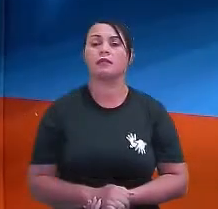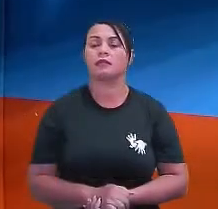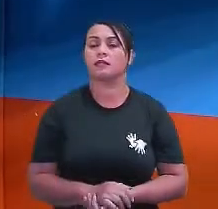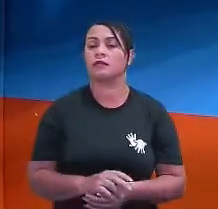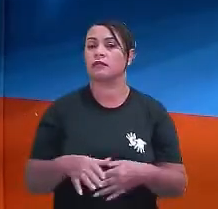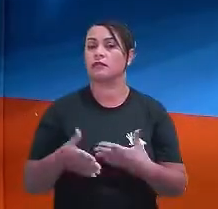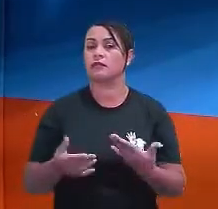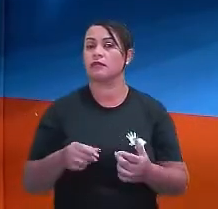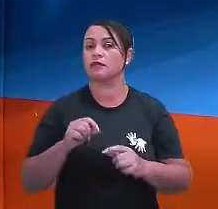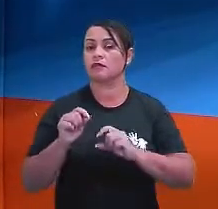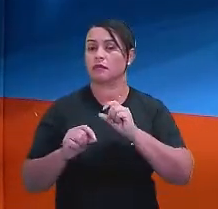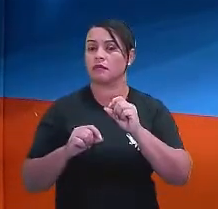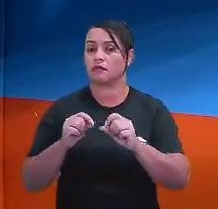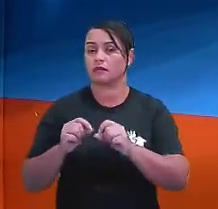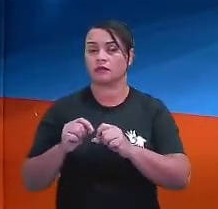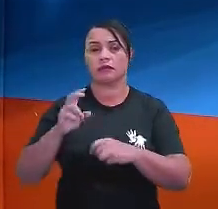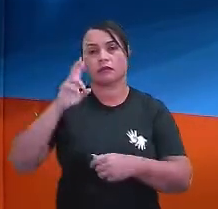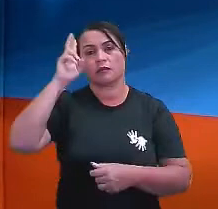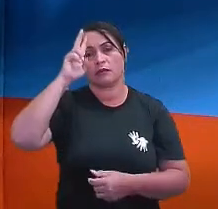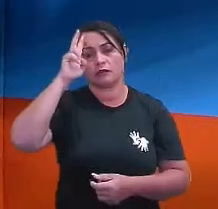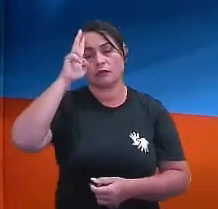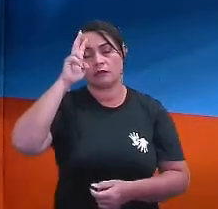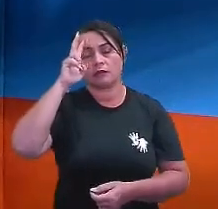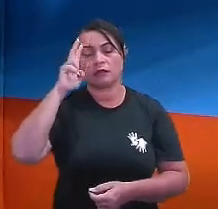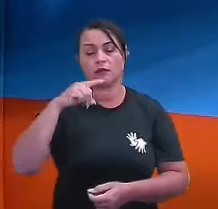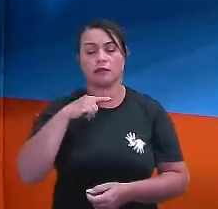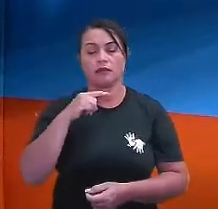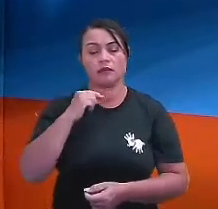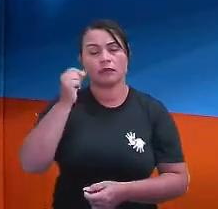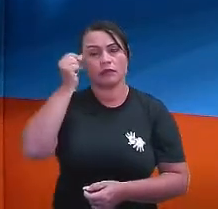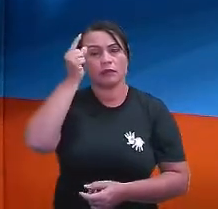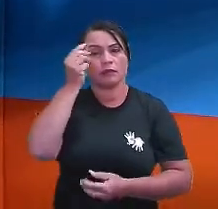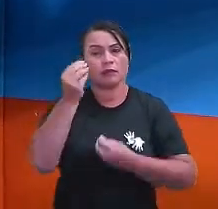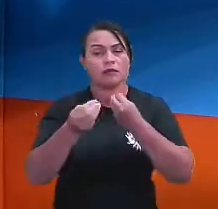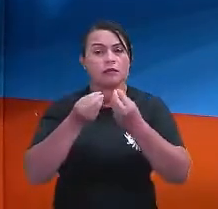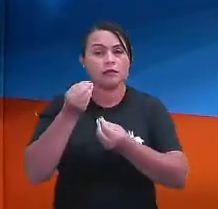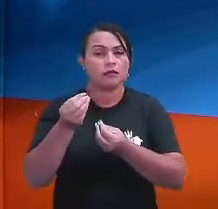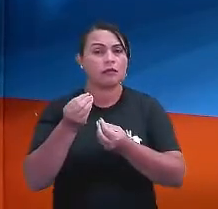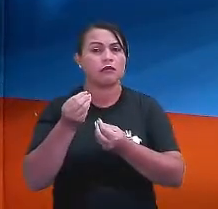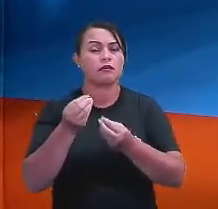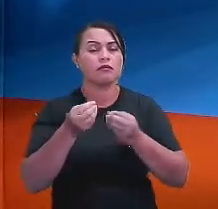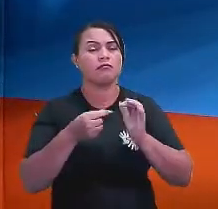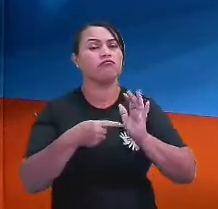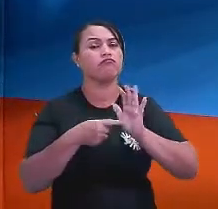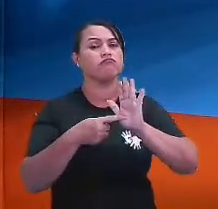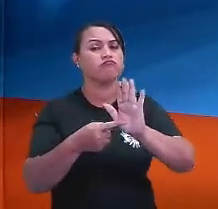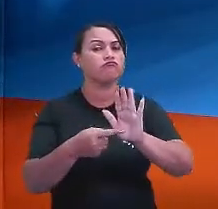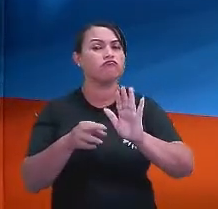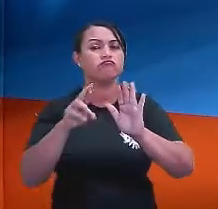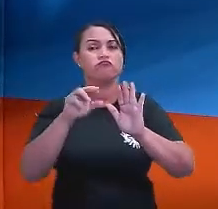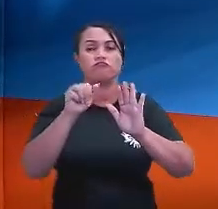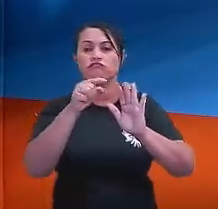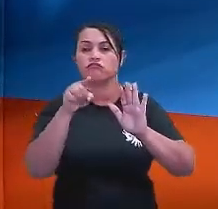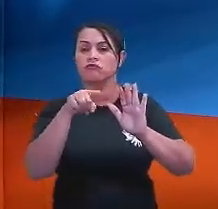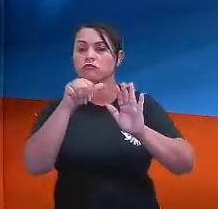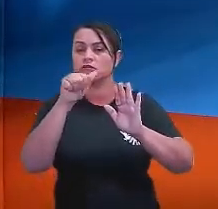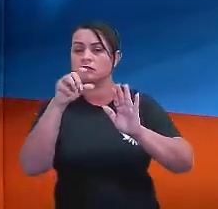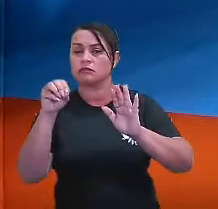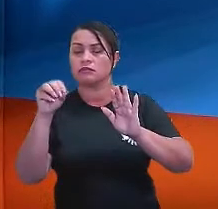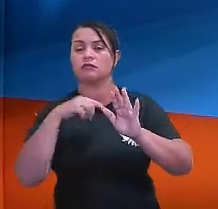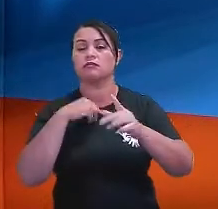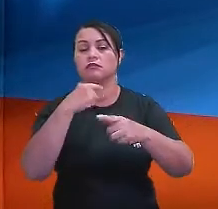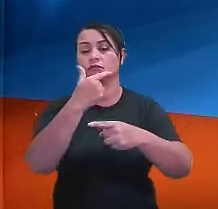Então, vamos lembrar agora, né, de uma ideia aqui que a gente pode trazer da razão. Lembram de razão? Eu tenho dois